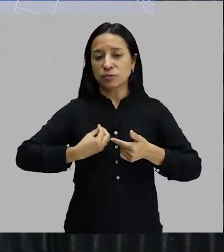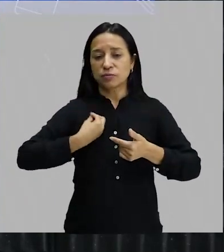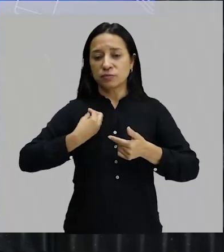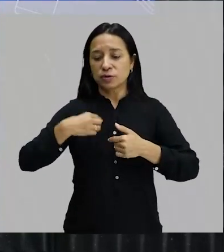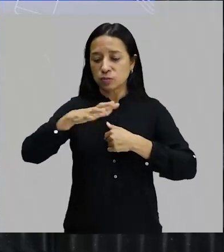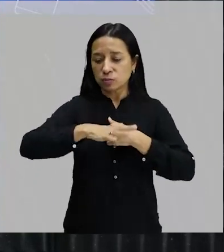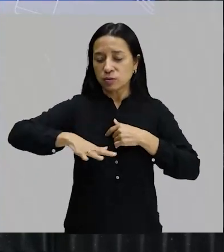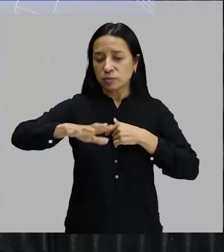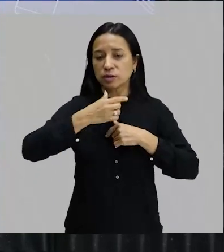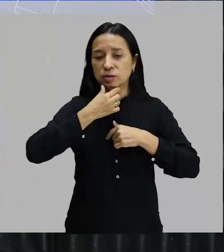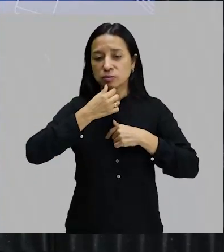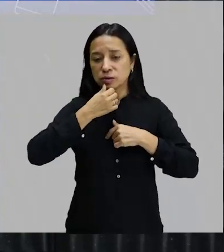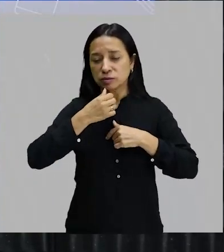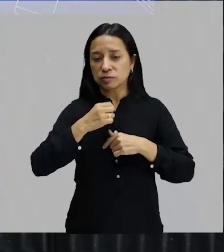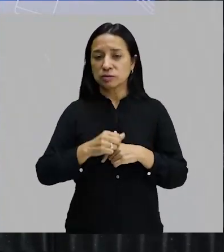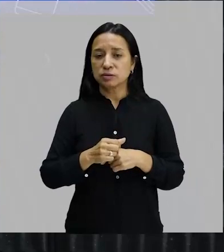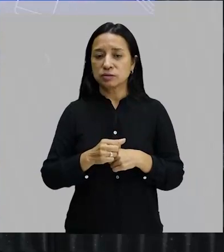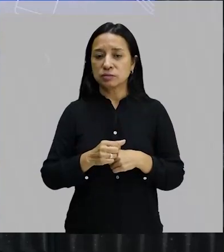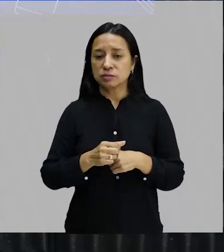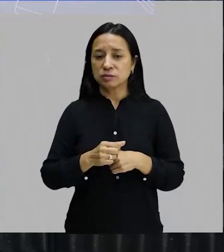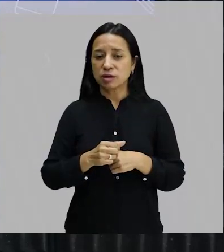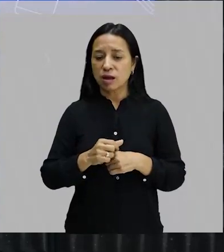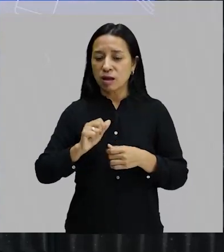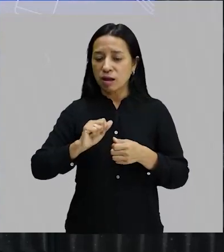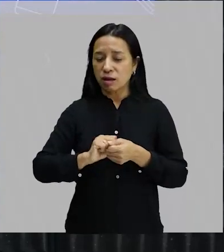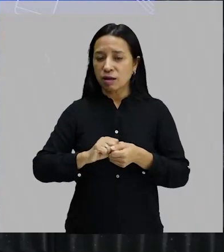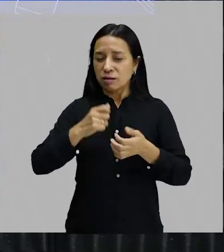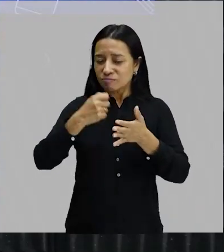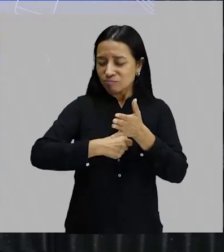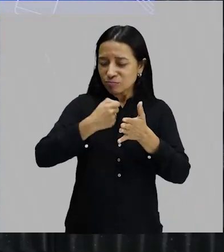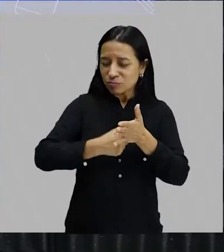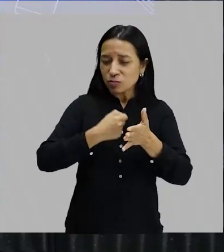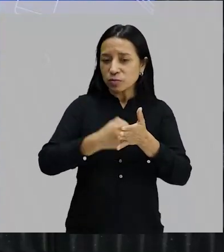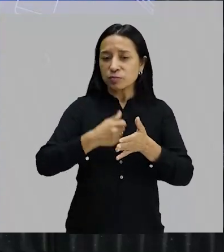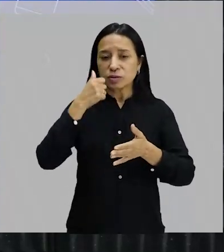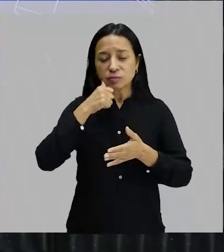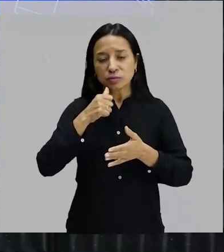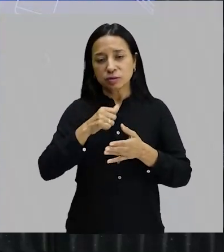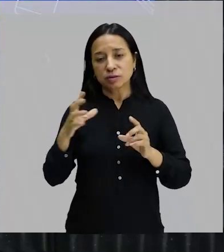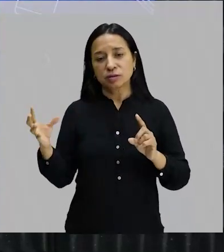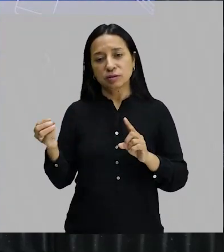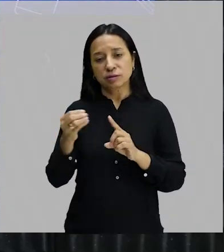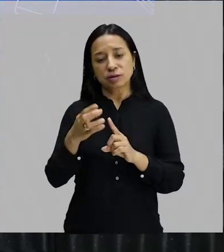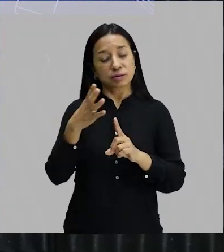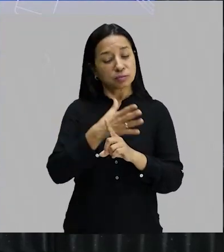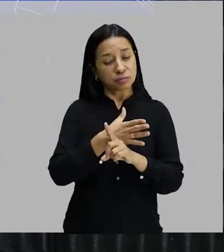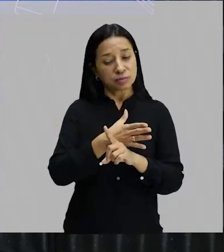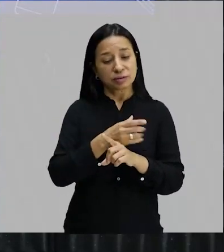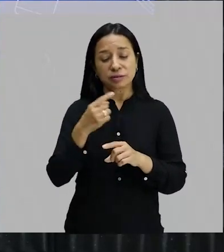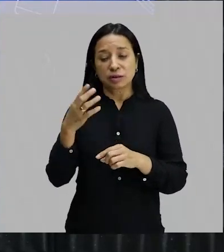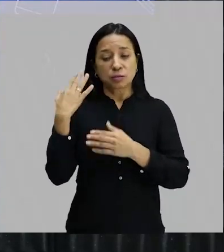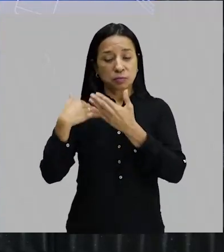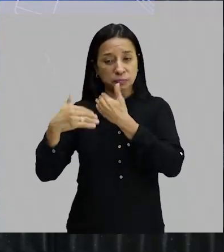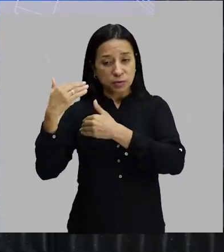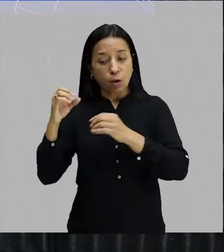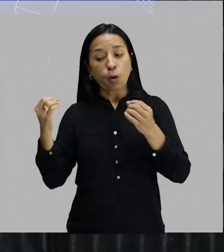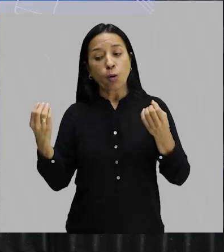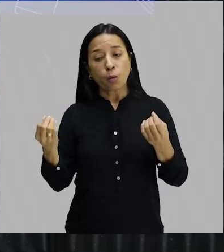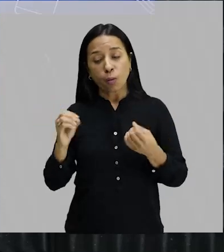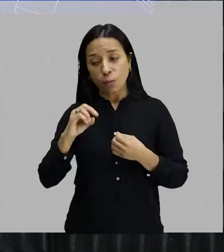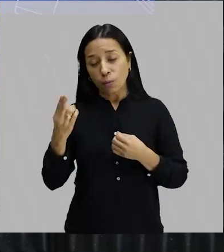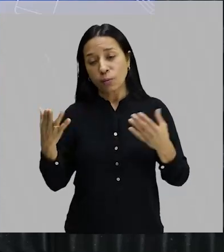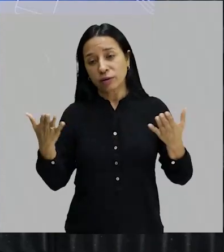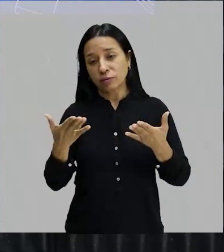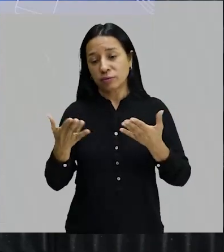masculino, machista, que oprimia as mulheres. Estou falando da Semana de Arte Moderna, estou falando de atualmente. Enfim, a Tarsila do